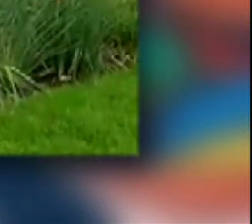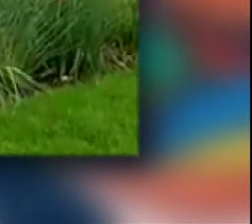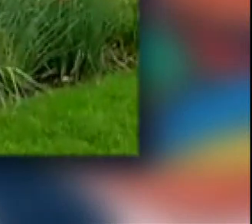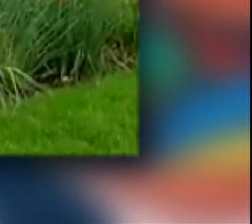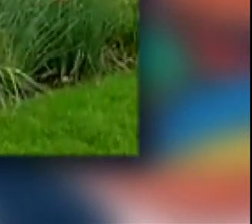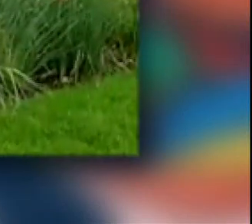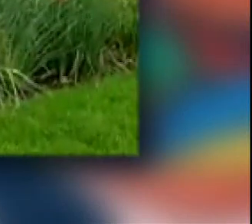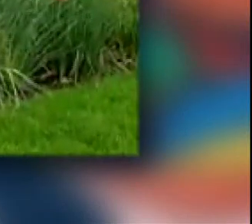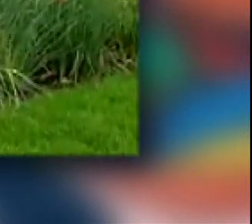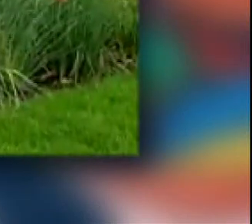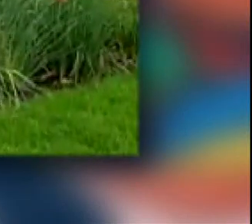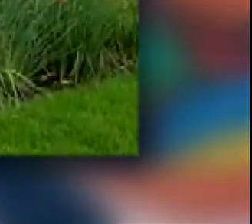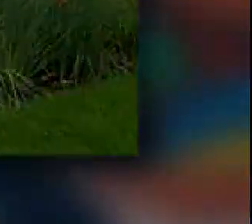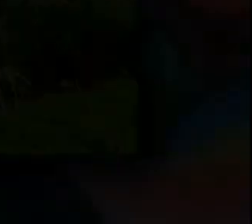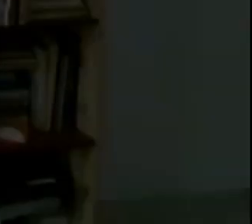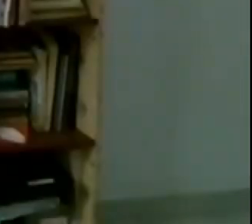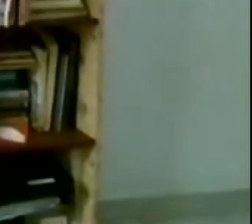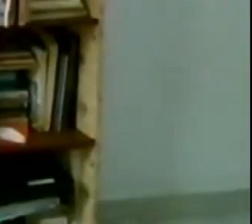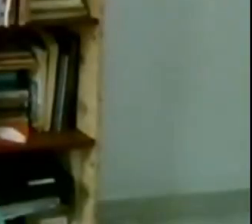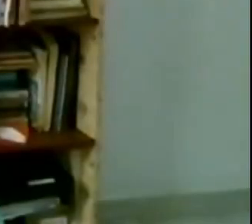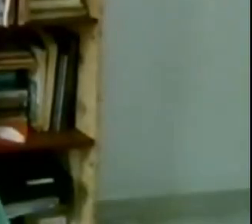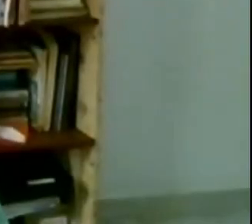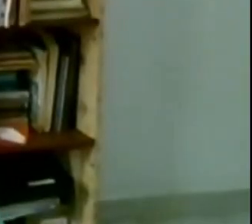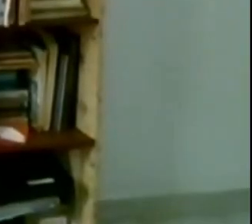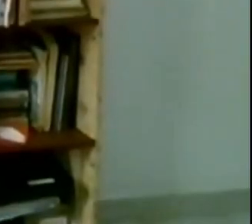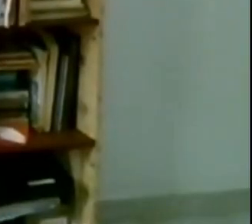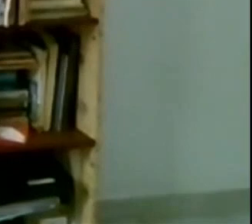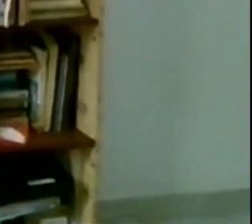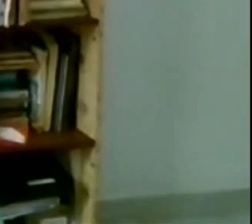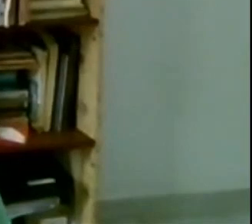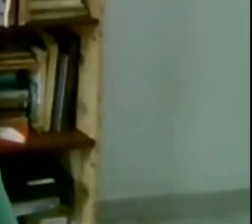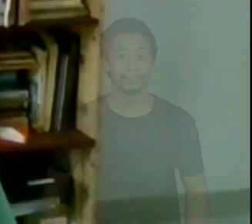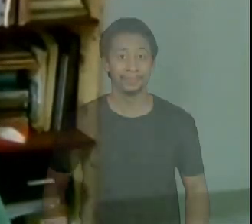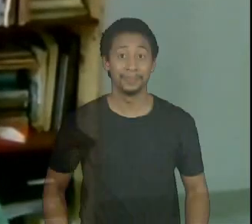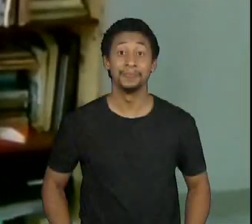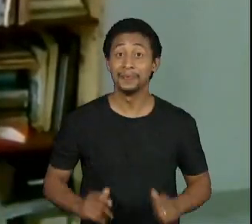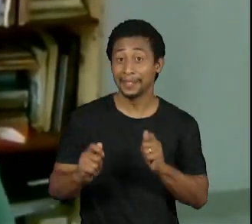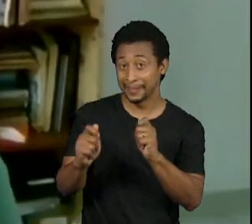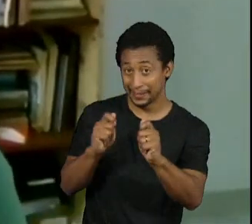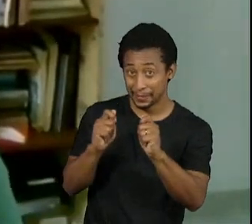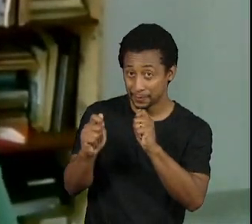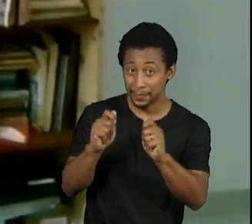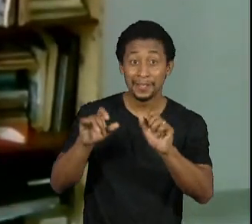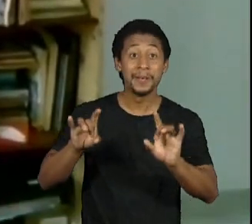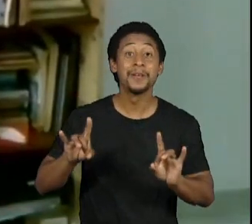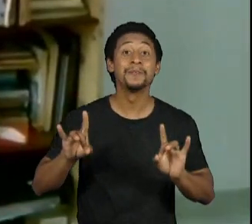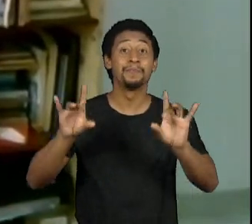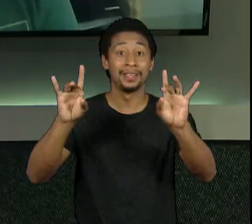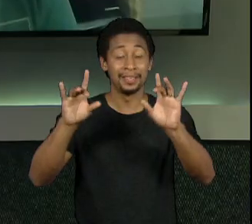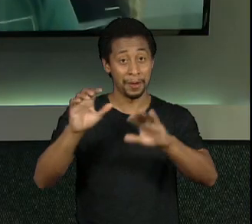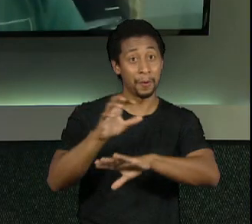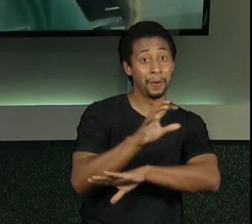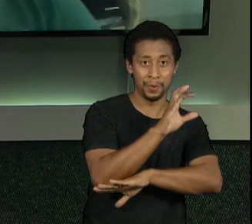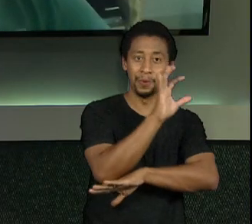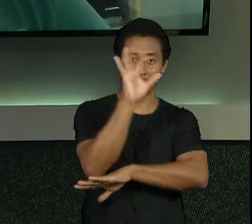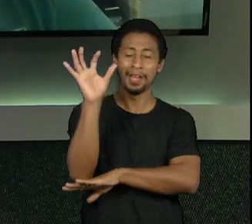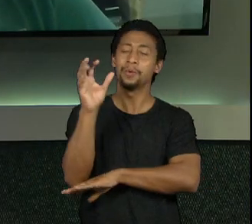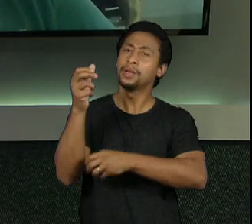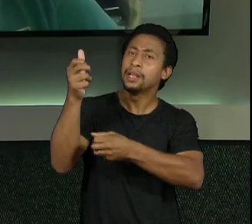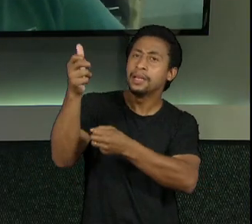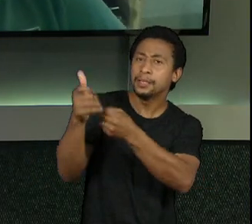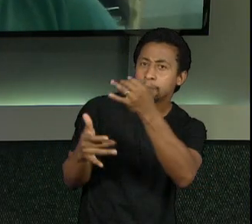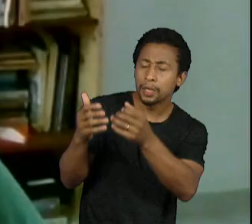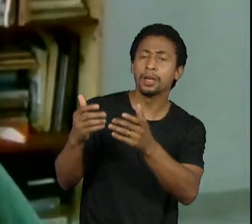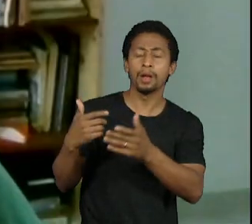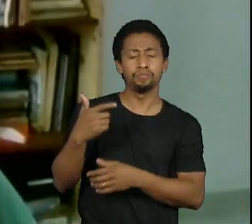vida em Colômbia. Tenho 11 anos. Em entrevista exclusiva ao repórter Eco, ele diz que começou